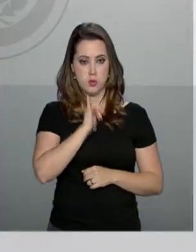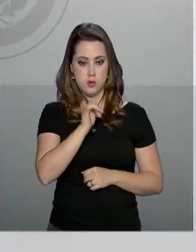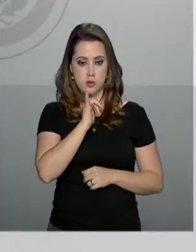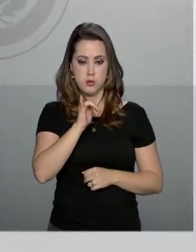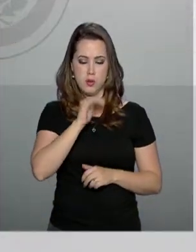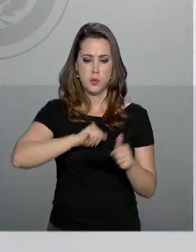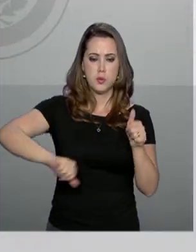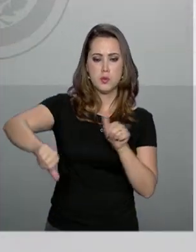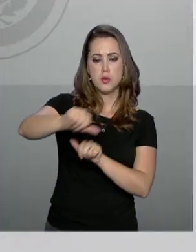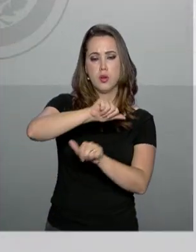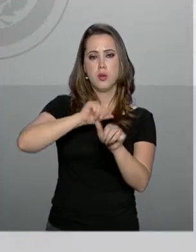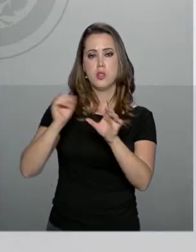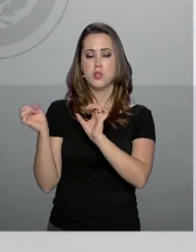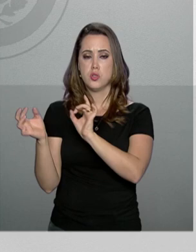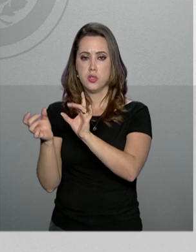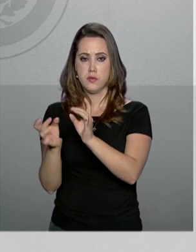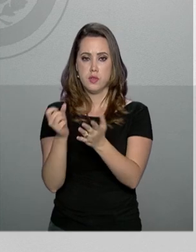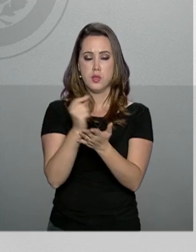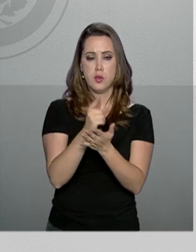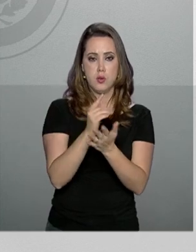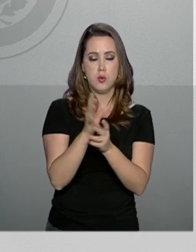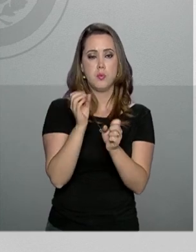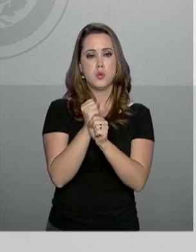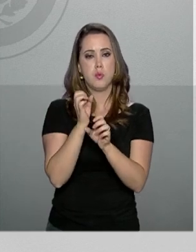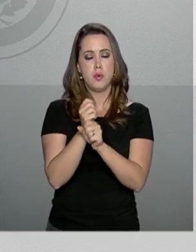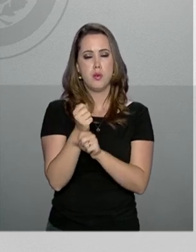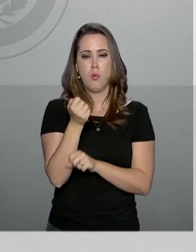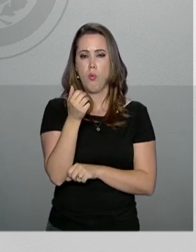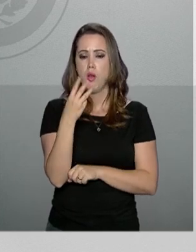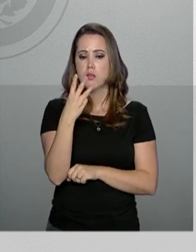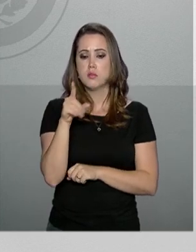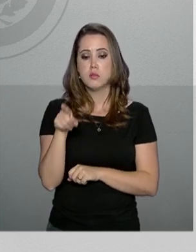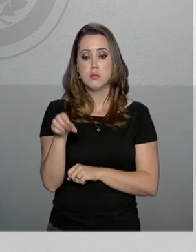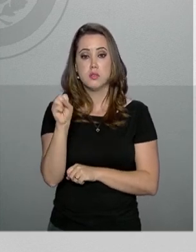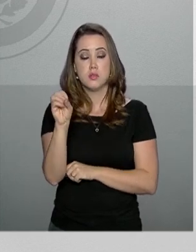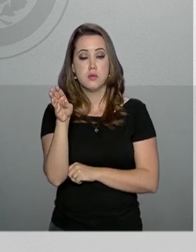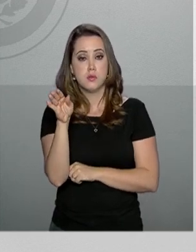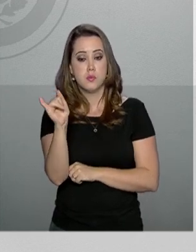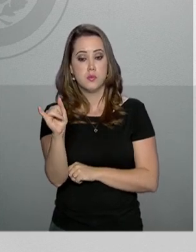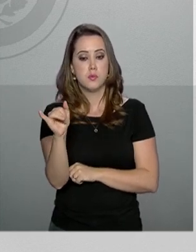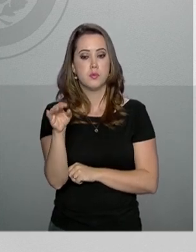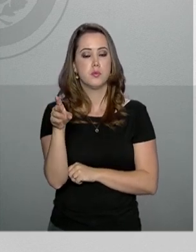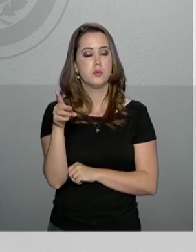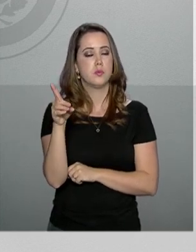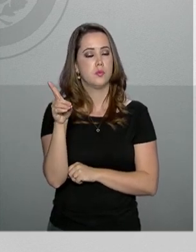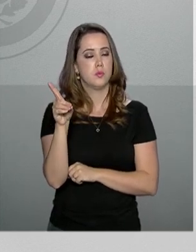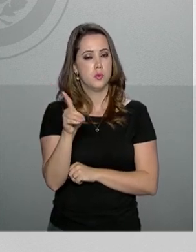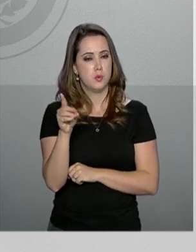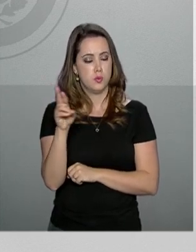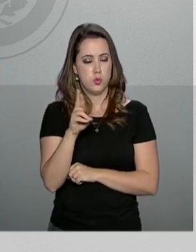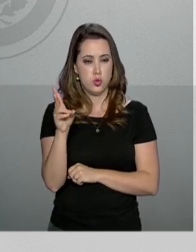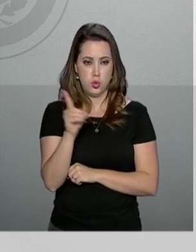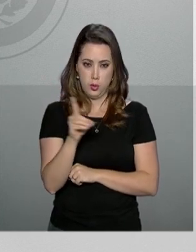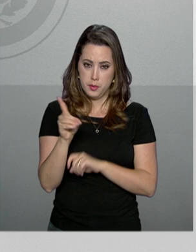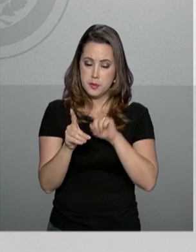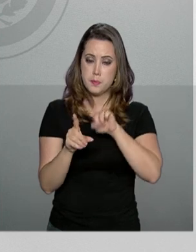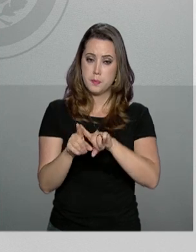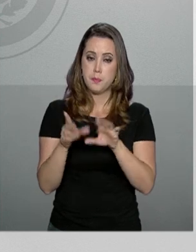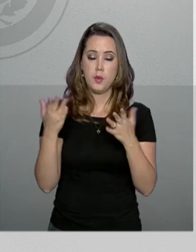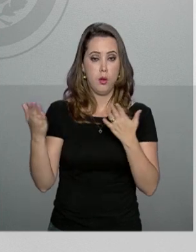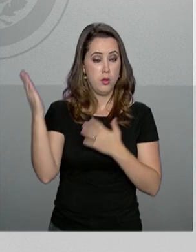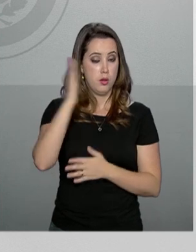por exemplo, as trocas comerciais entre as duas nações somaram quase 3 bilhões e 800 milhões de dólares.